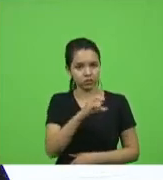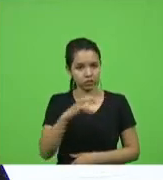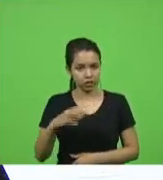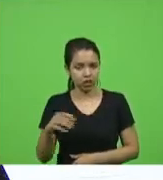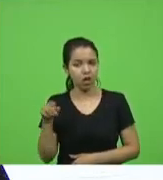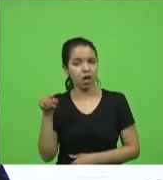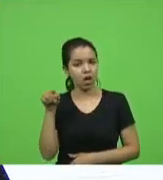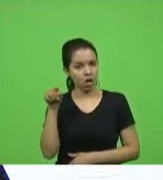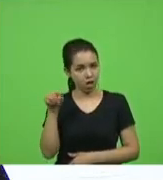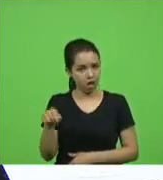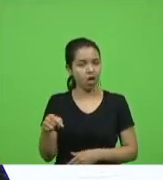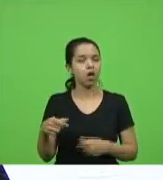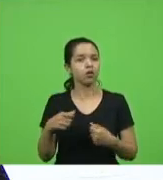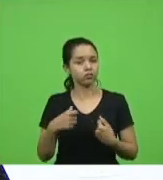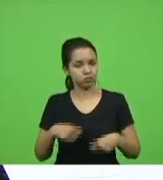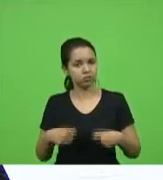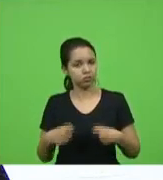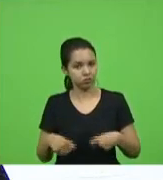crédito que a polícia militar